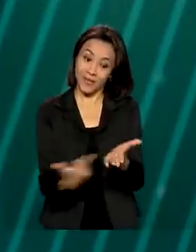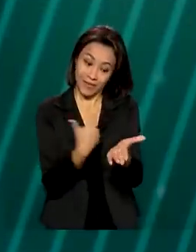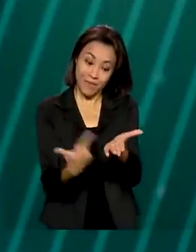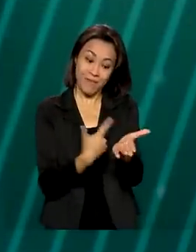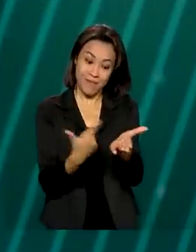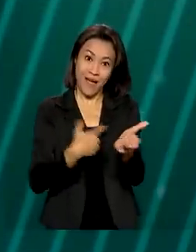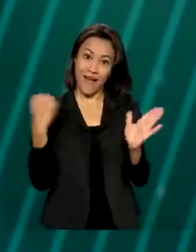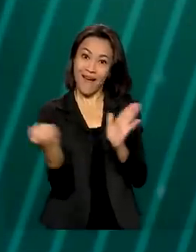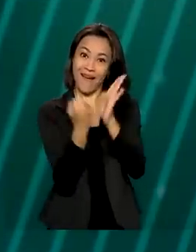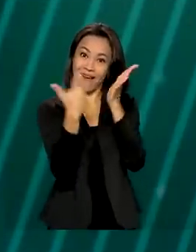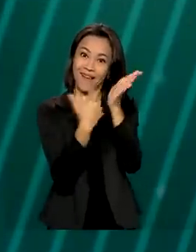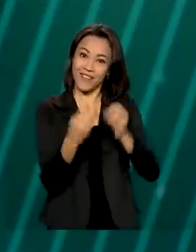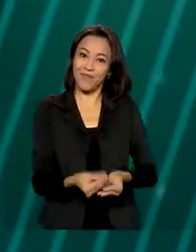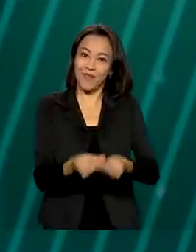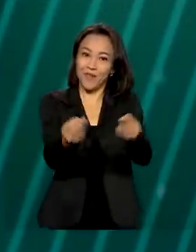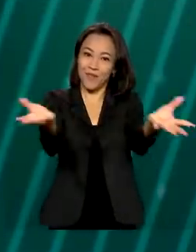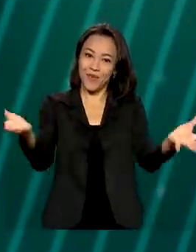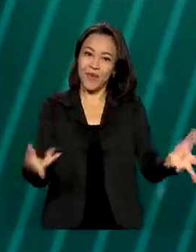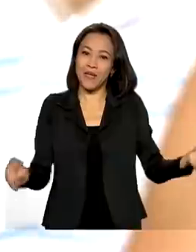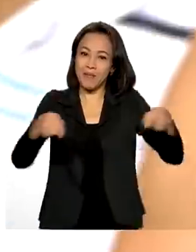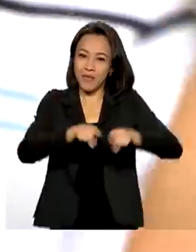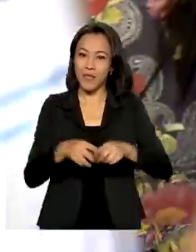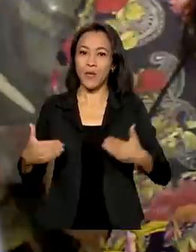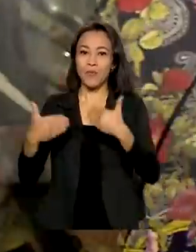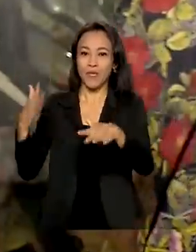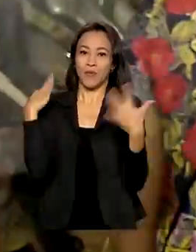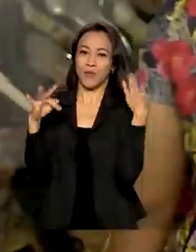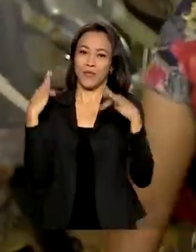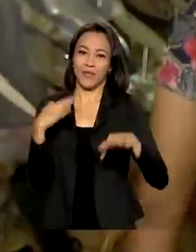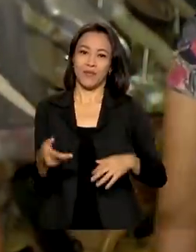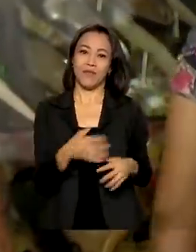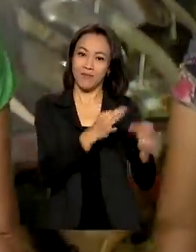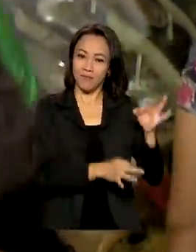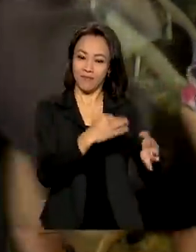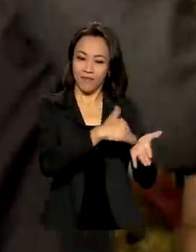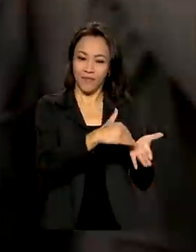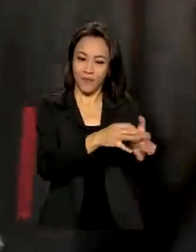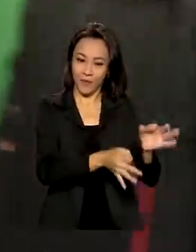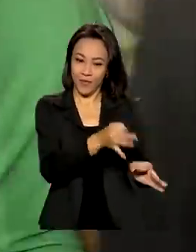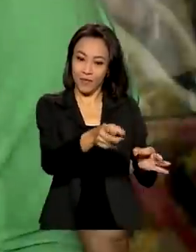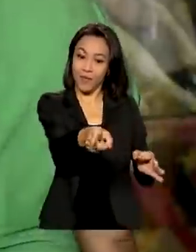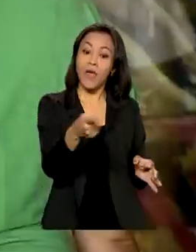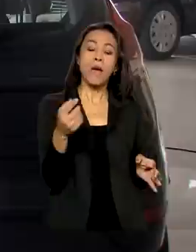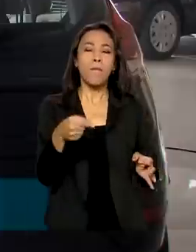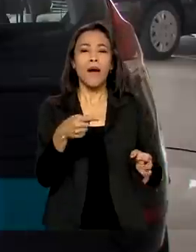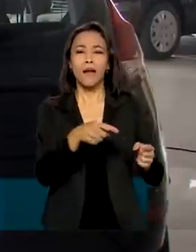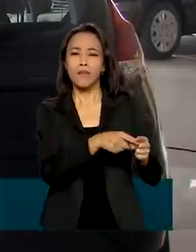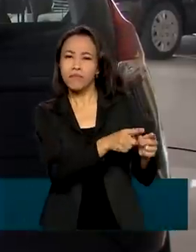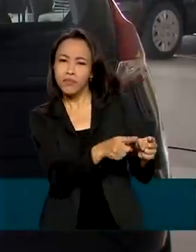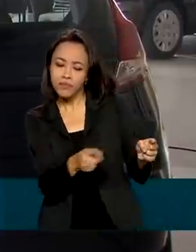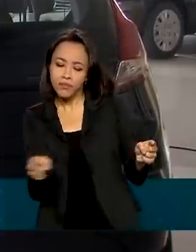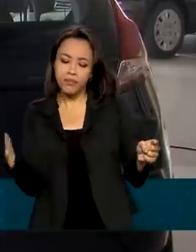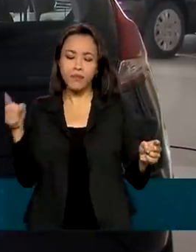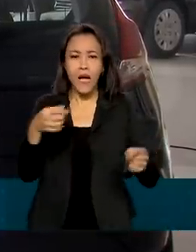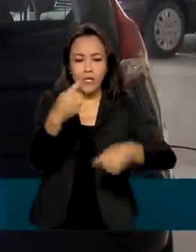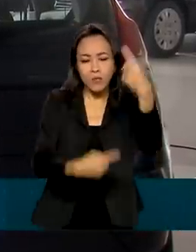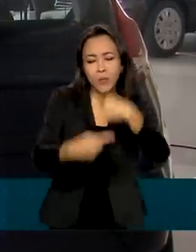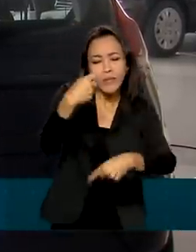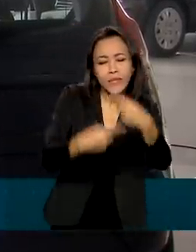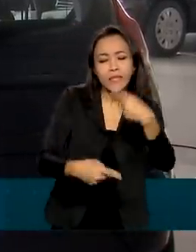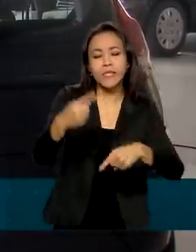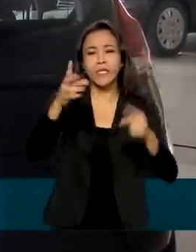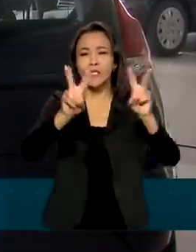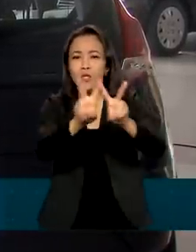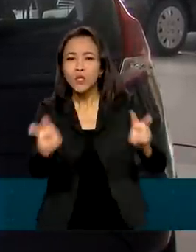Turista, em parceria com o Ministério do Turismo. Planejar, coordenar e executar as políticas das relações de